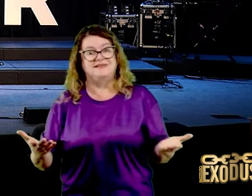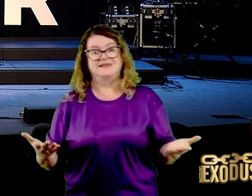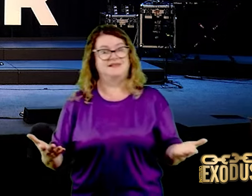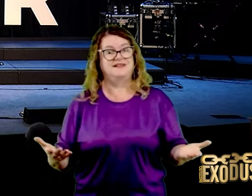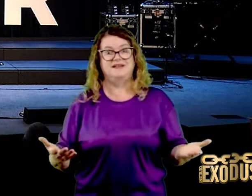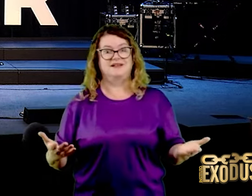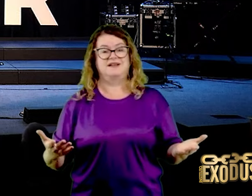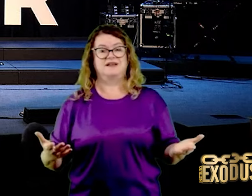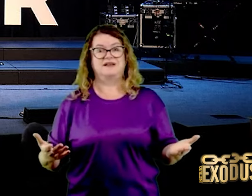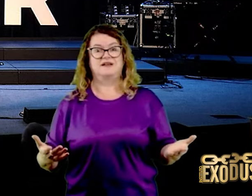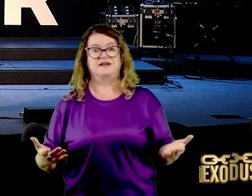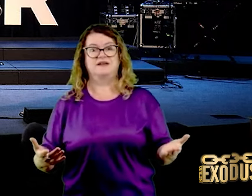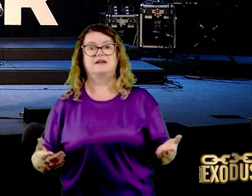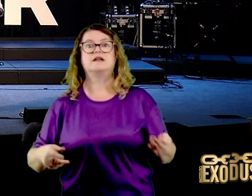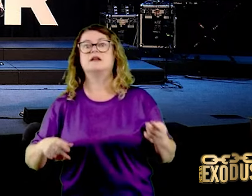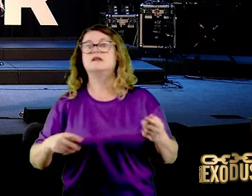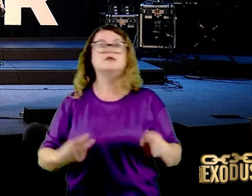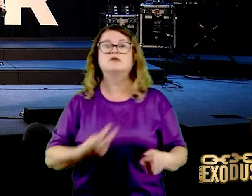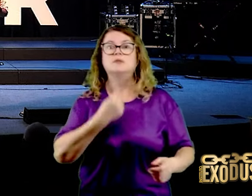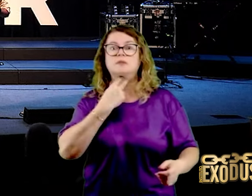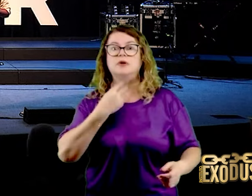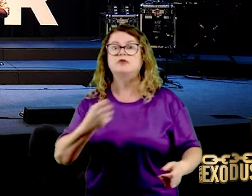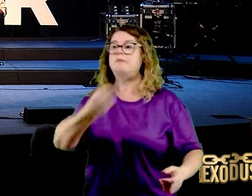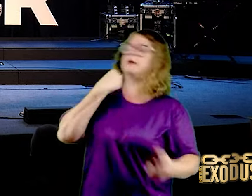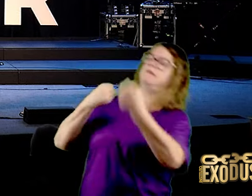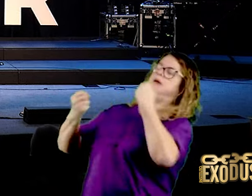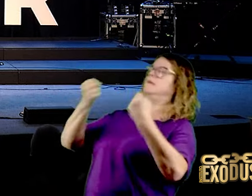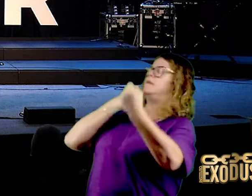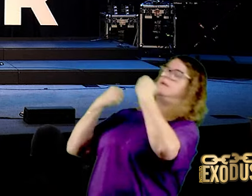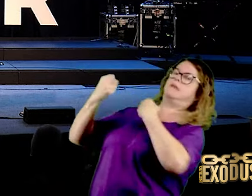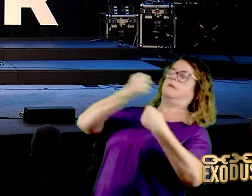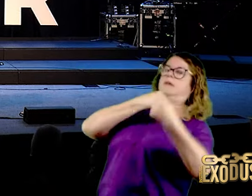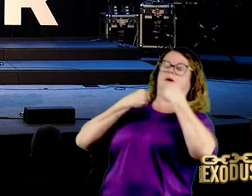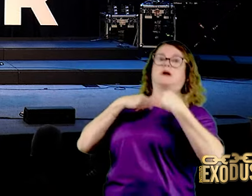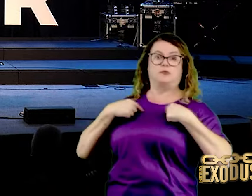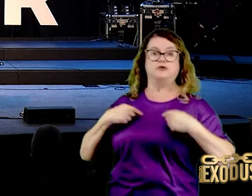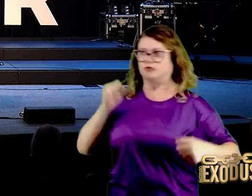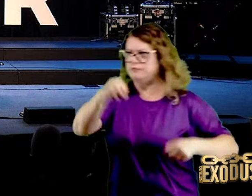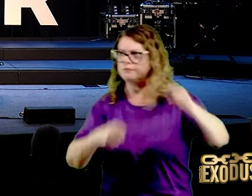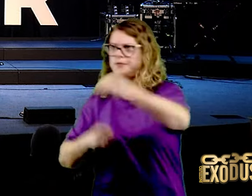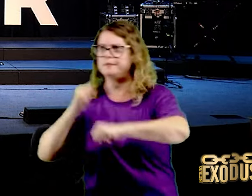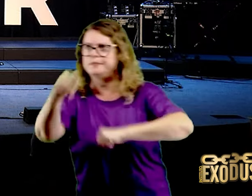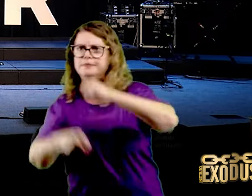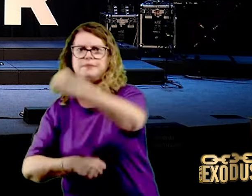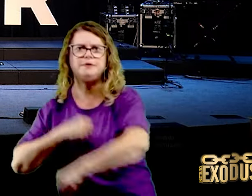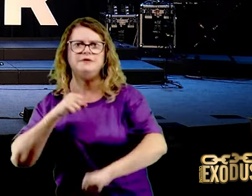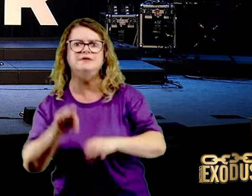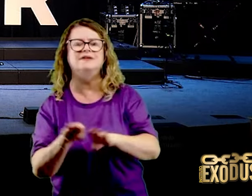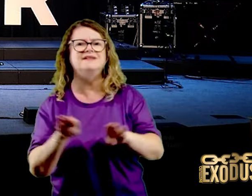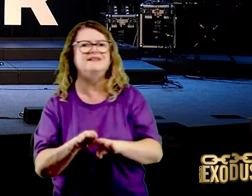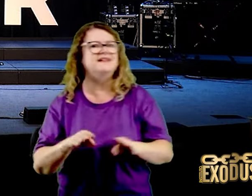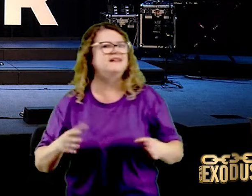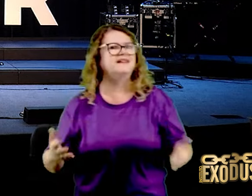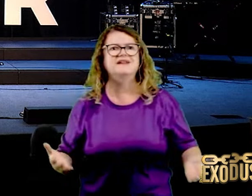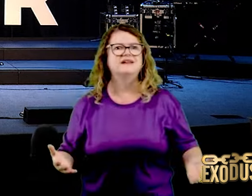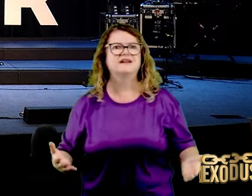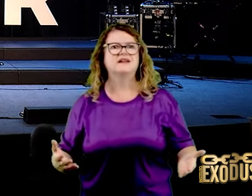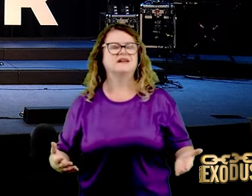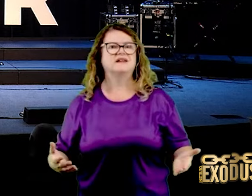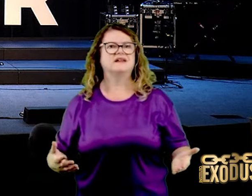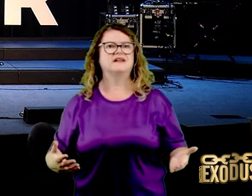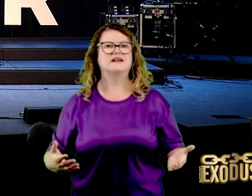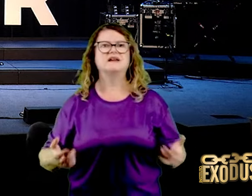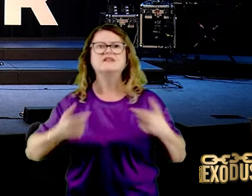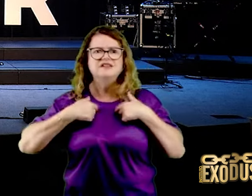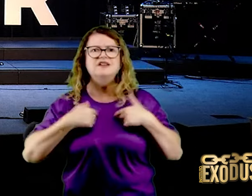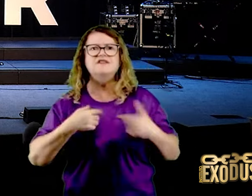apanhando o tempo inteiro. Gente, se você reagir, se você parar com esse negócio de ficar eu sou um